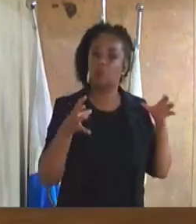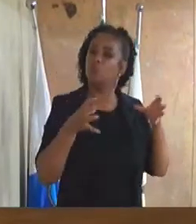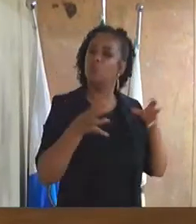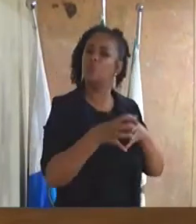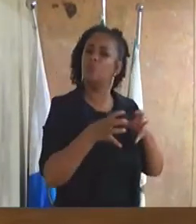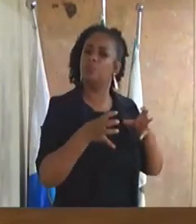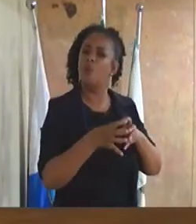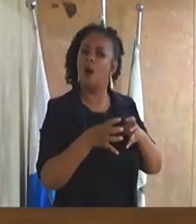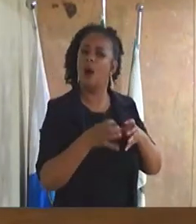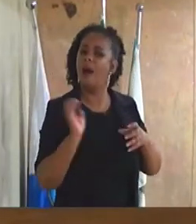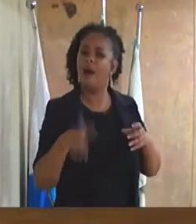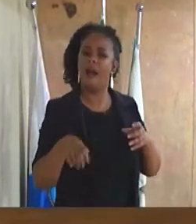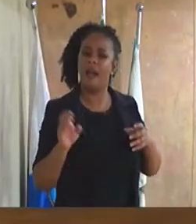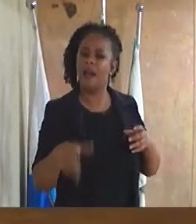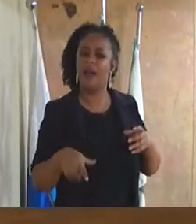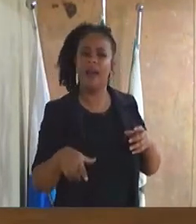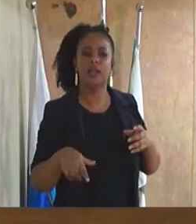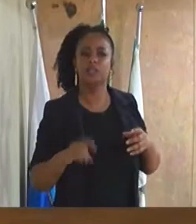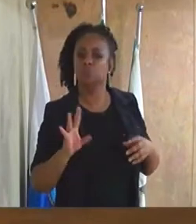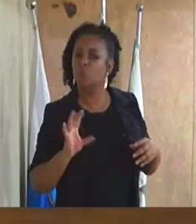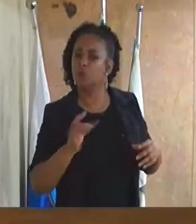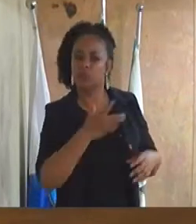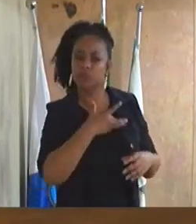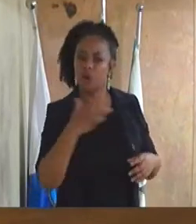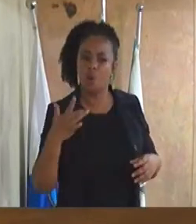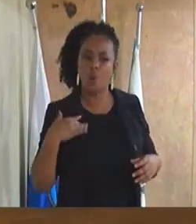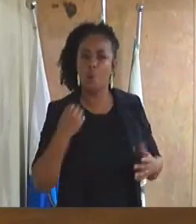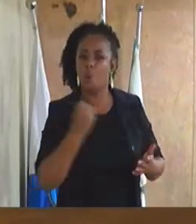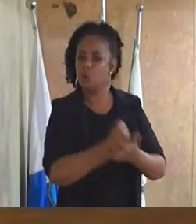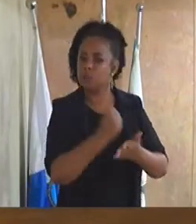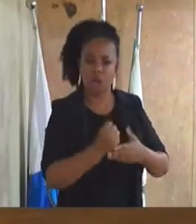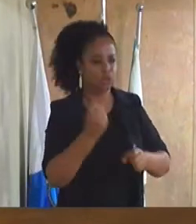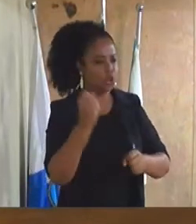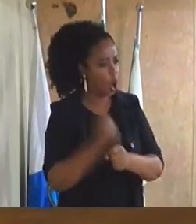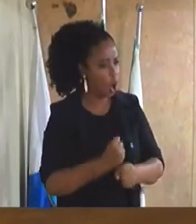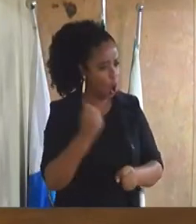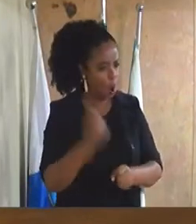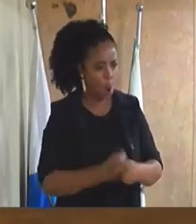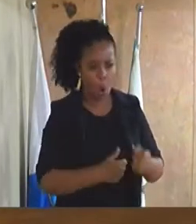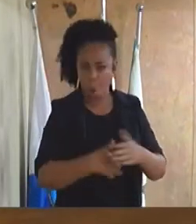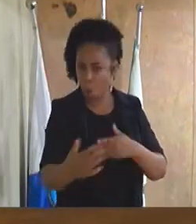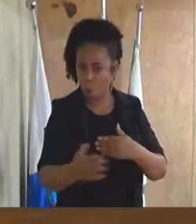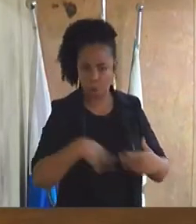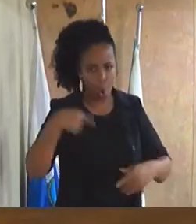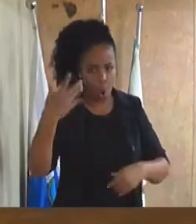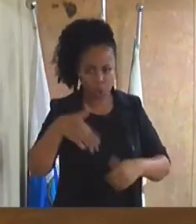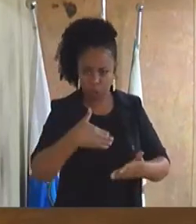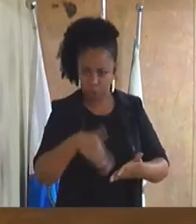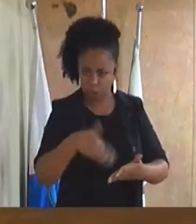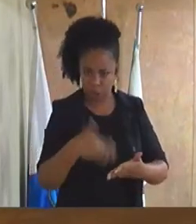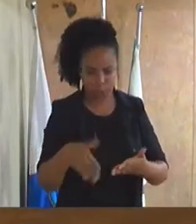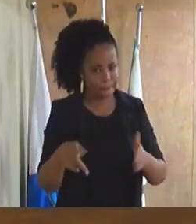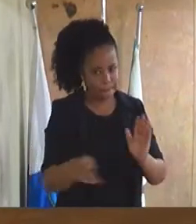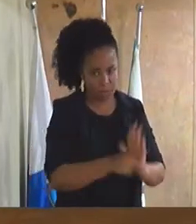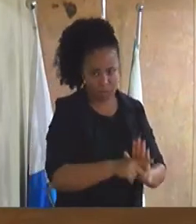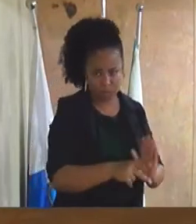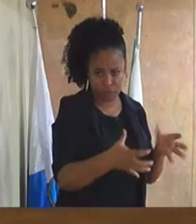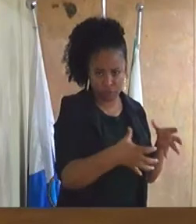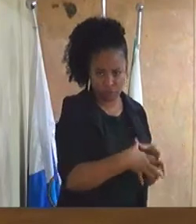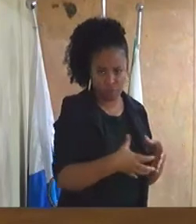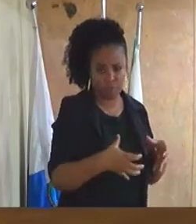ela não é apenas da saúde contratos da obra qualquer outra secretaria pertinentes a covid